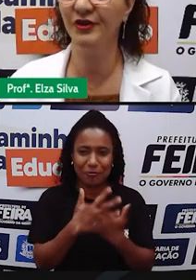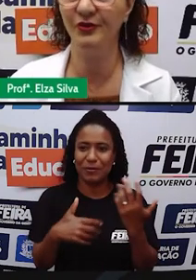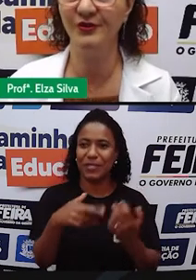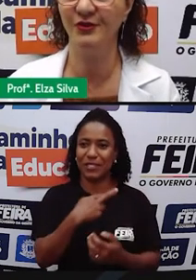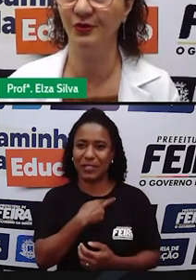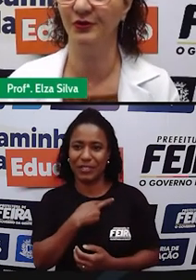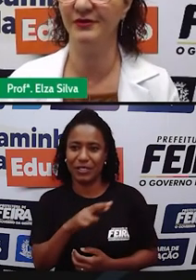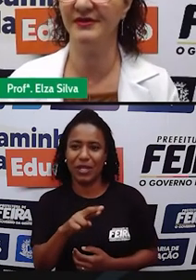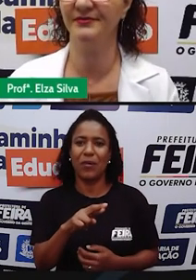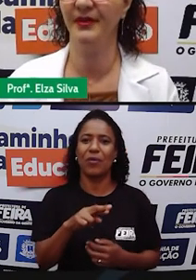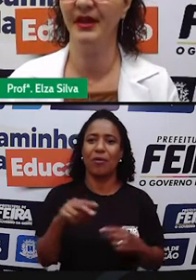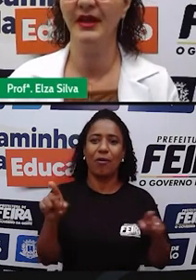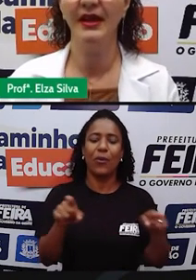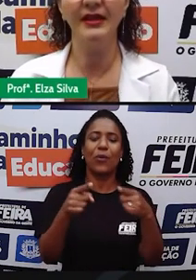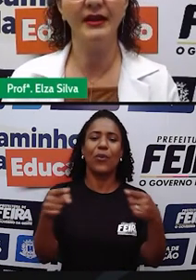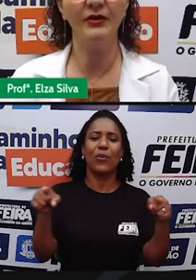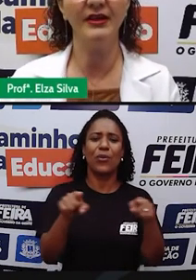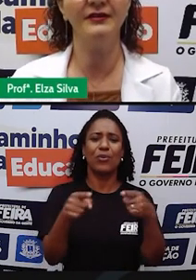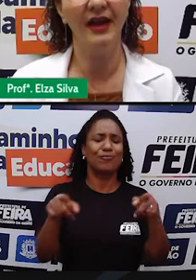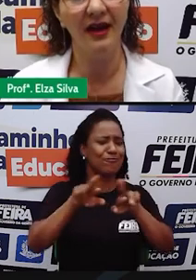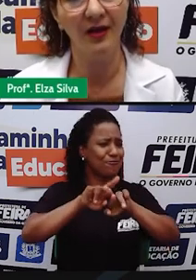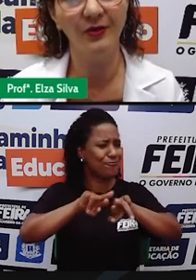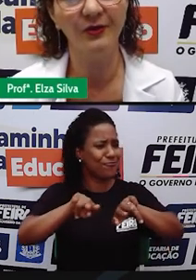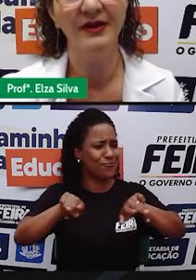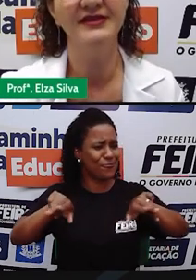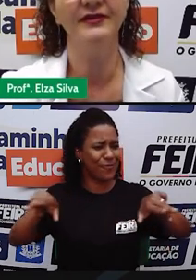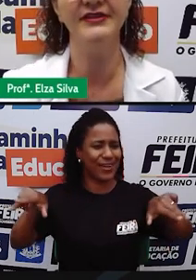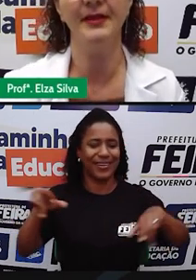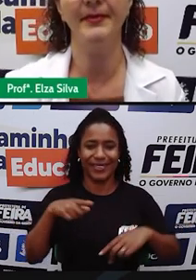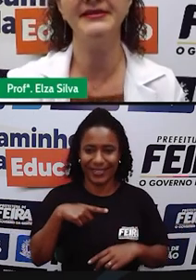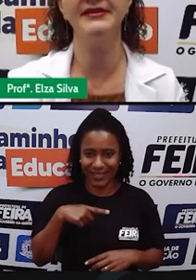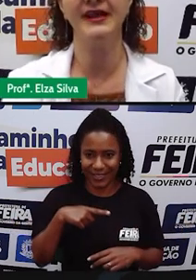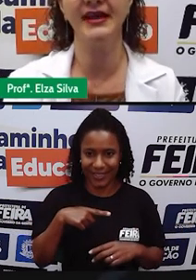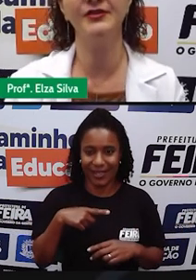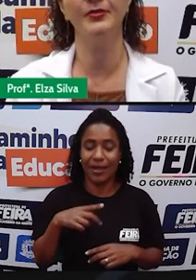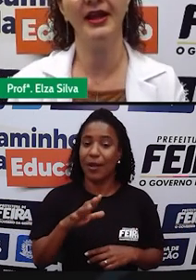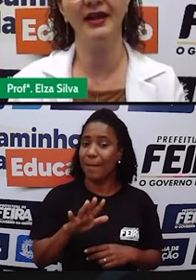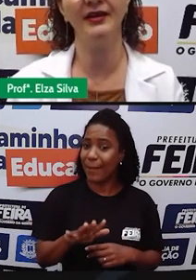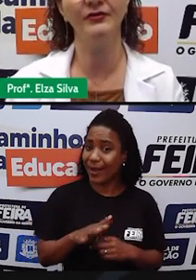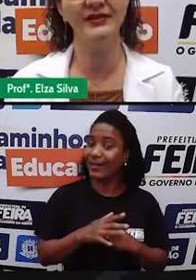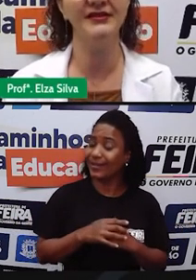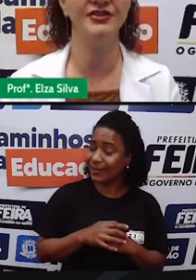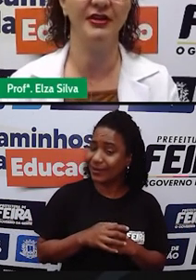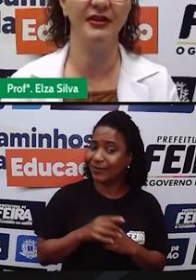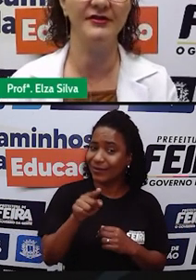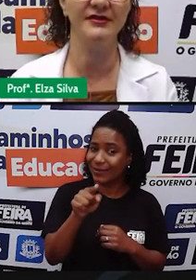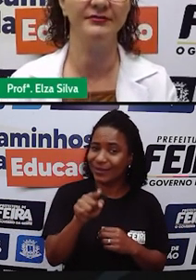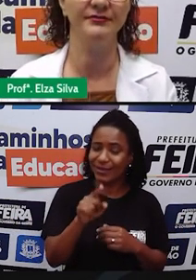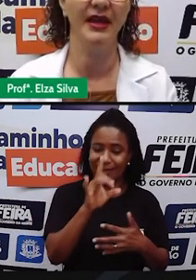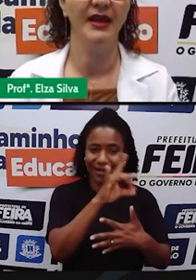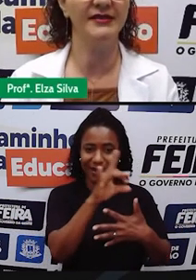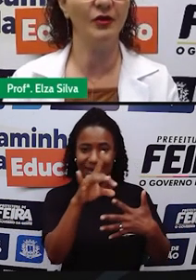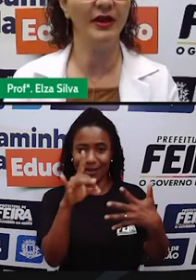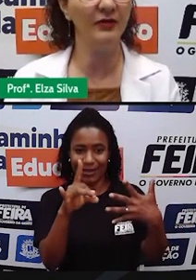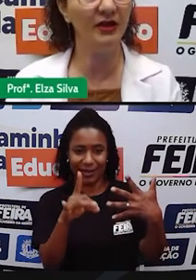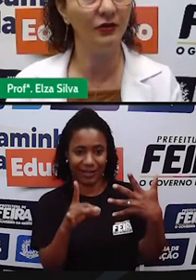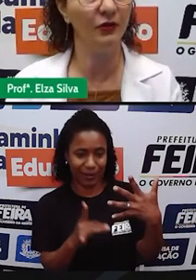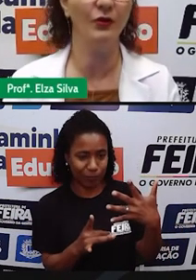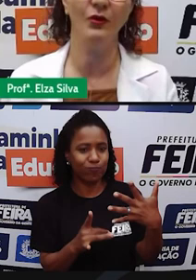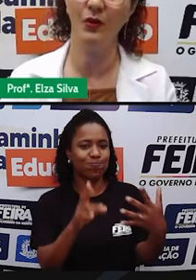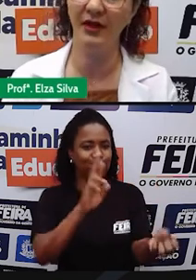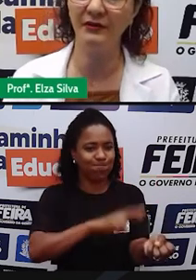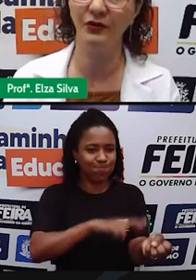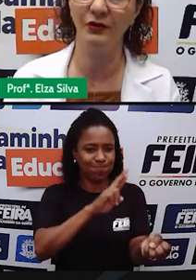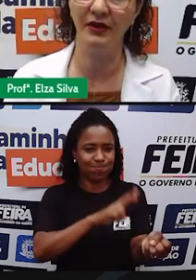muitos outros Então que tal se você pesquisar sobre cada um desses gêneros escolher um